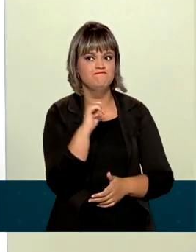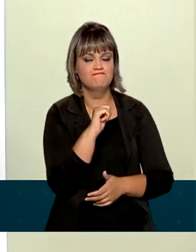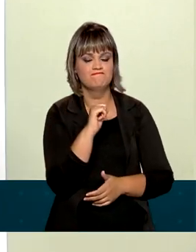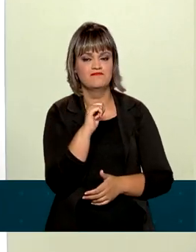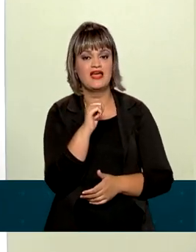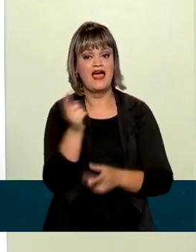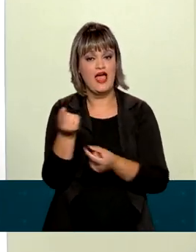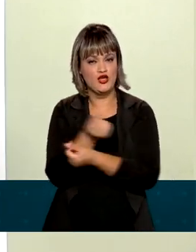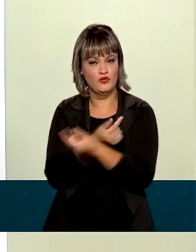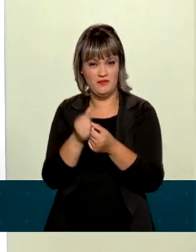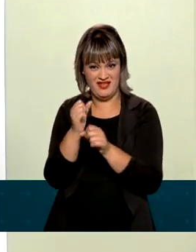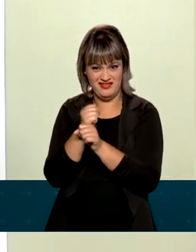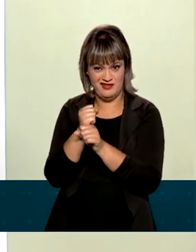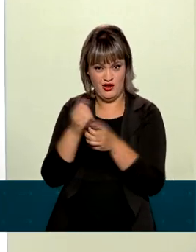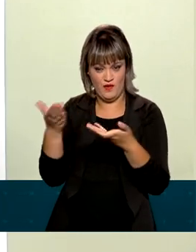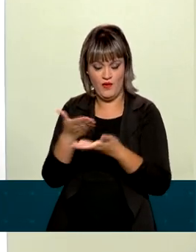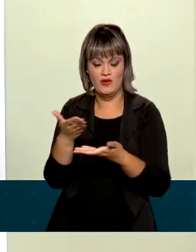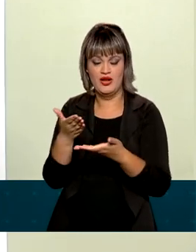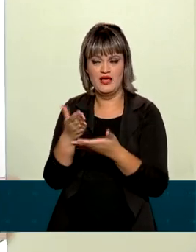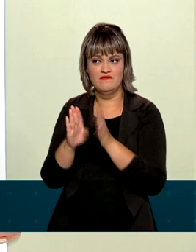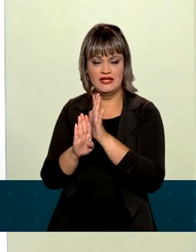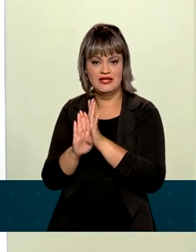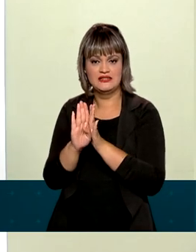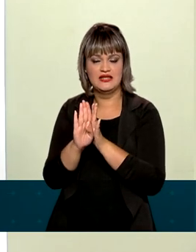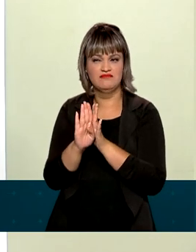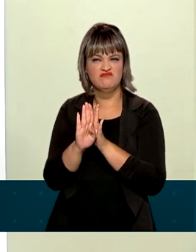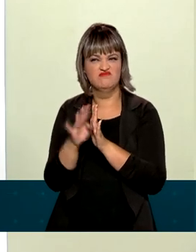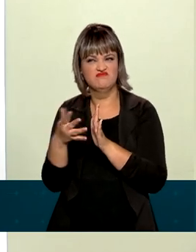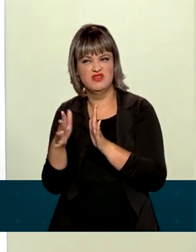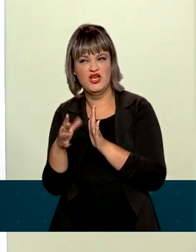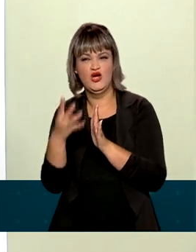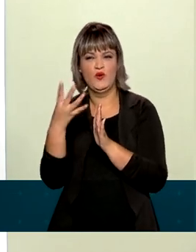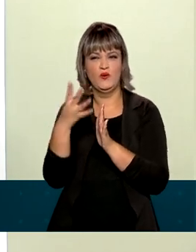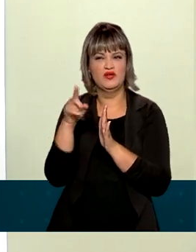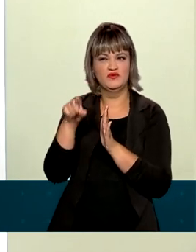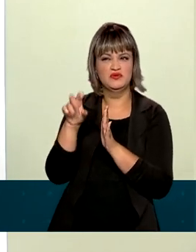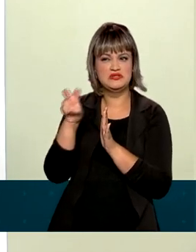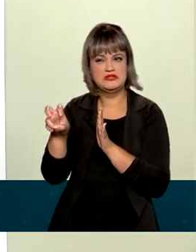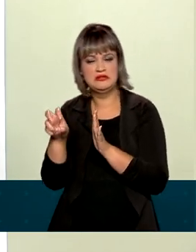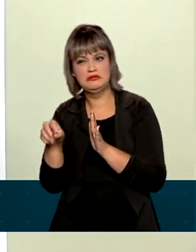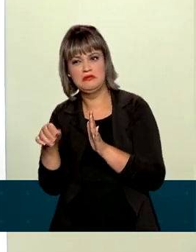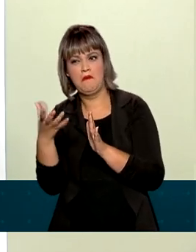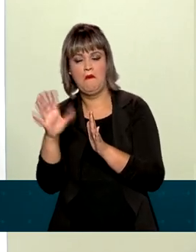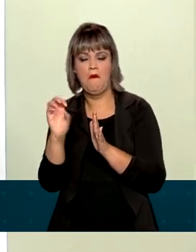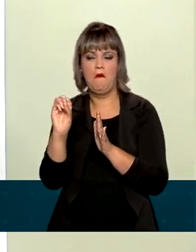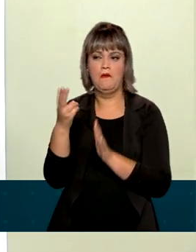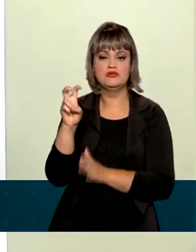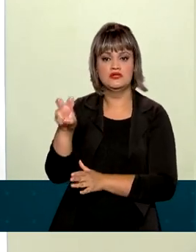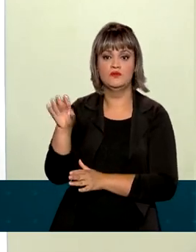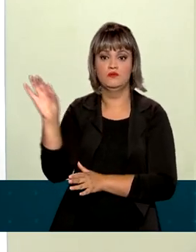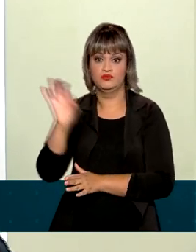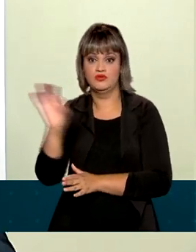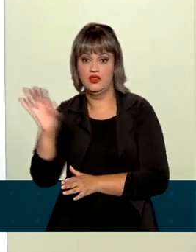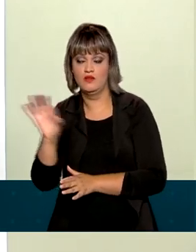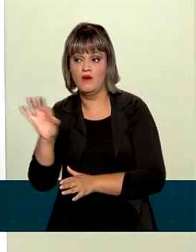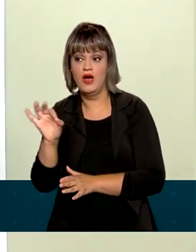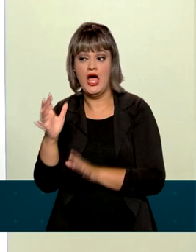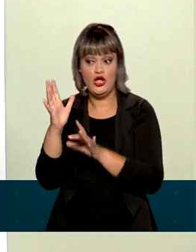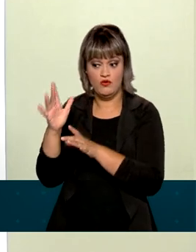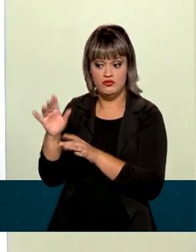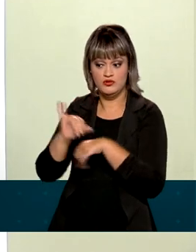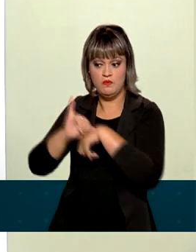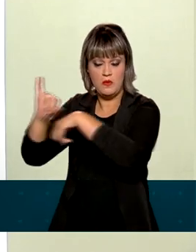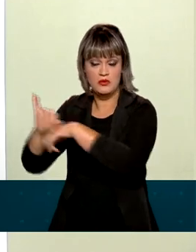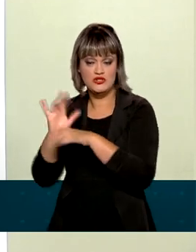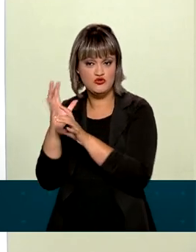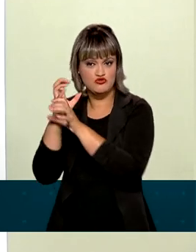a economia este ano está prevista para crescer algo entre 4,5% e 5%. Já as exportações no acumulado